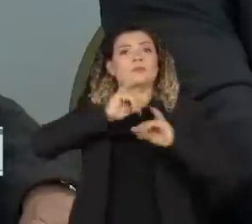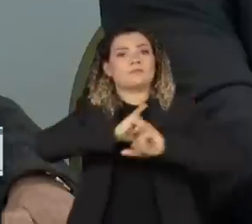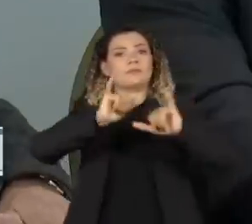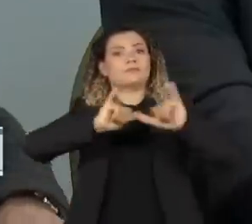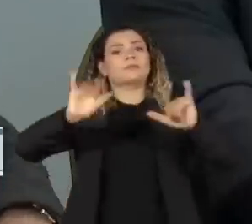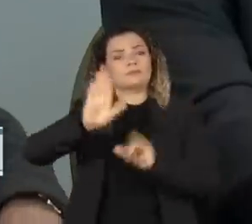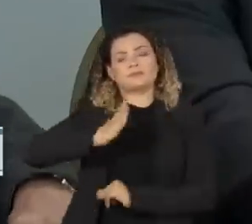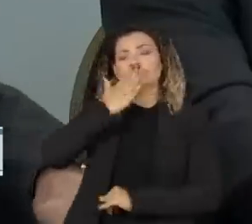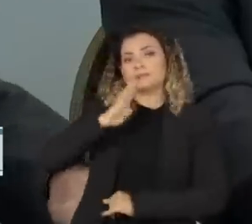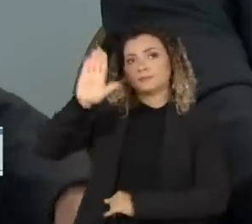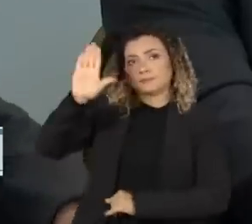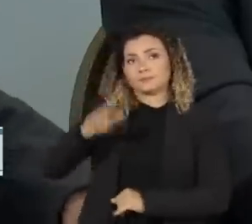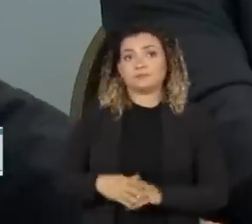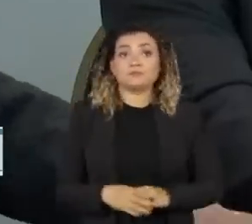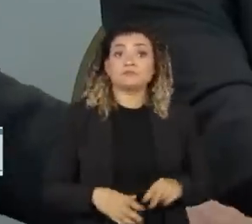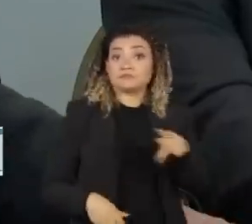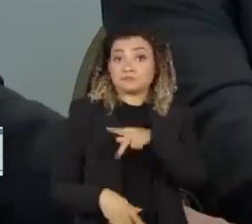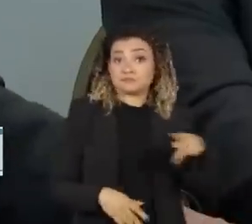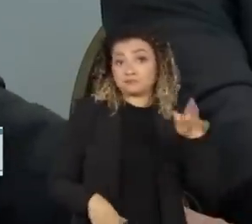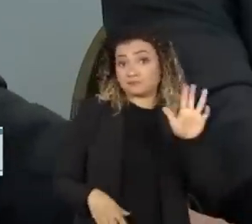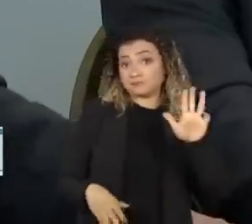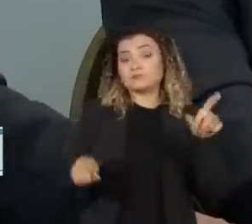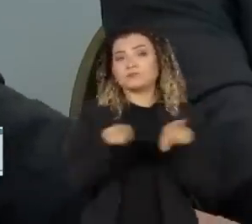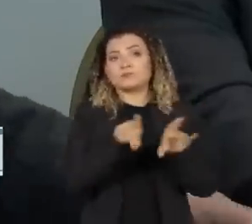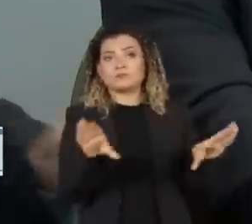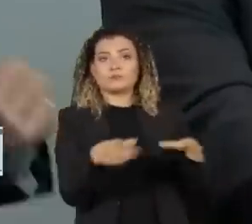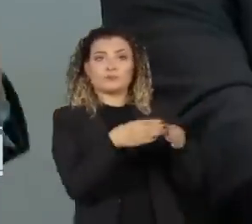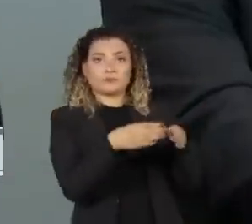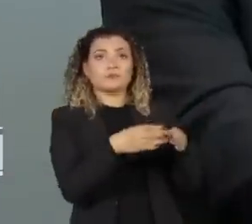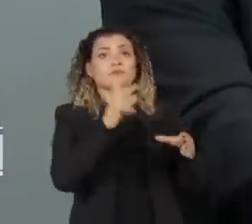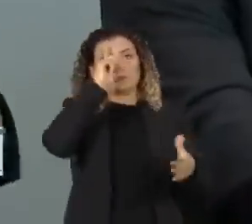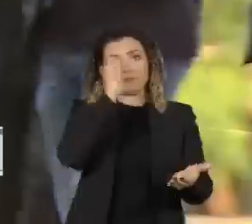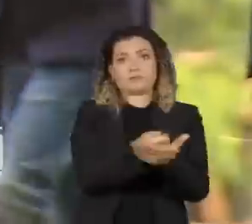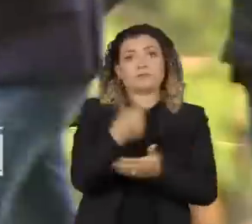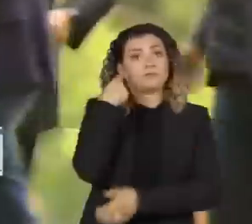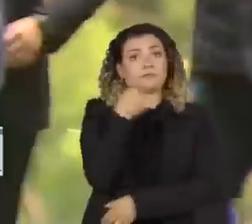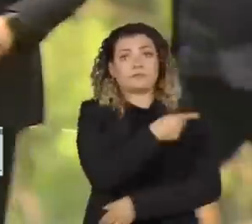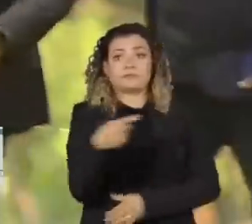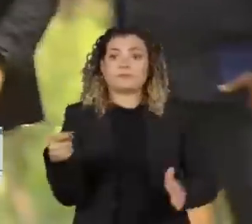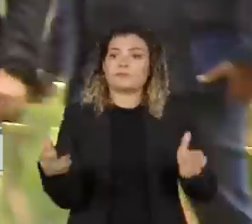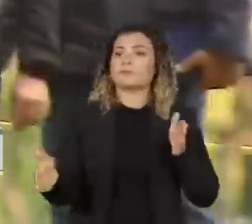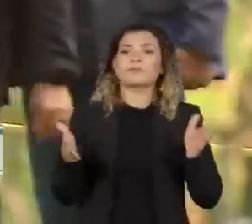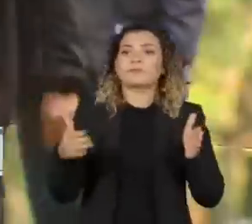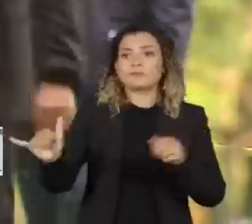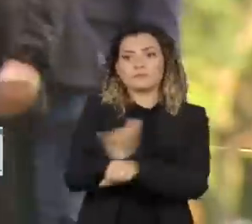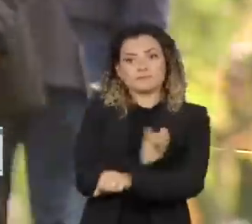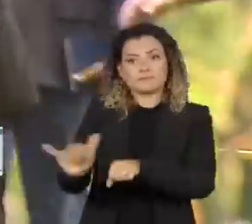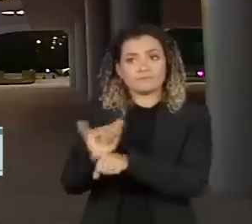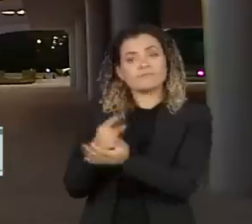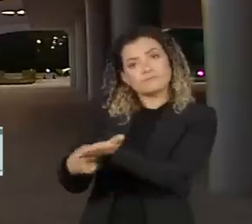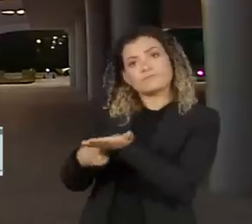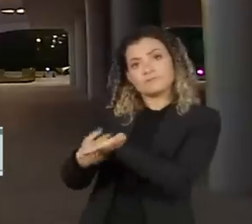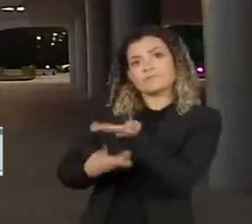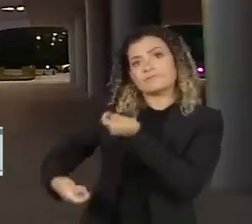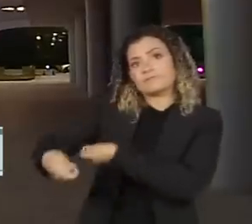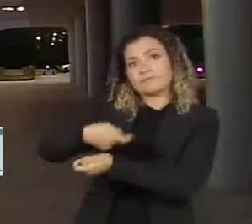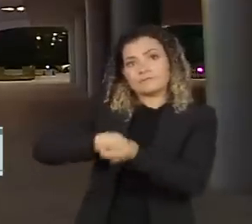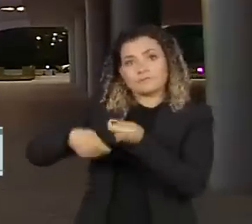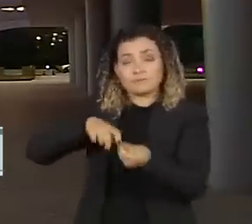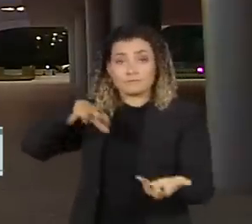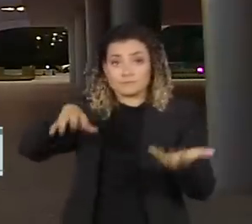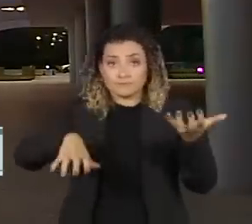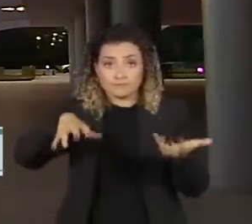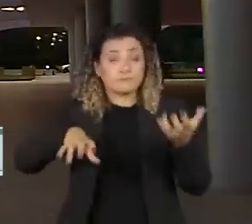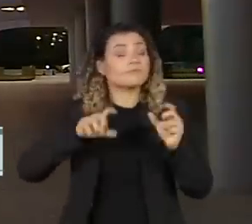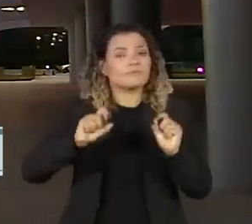O presidente eleito e sua equipe devem definir esta semana uma estratégia de negociação com o Congresso